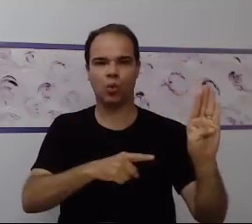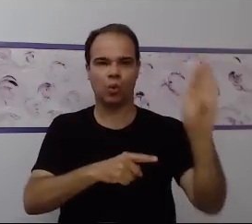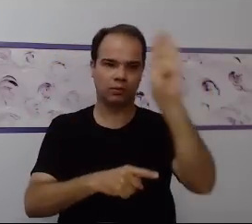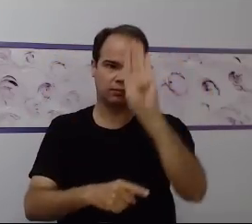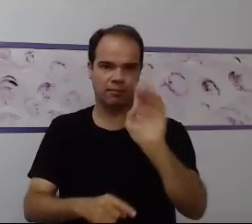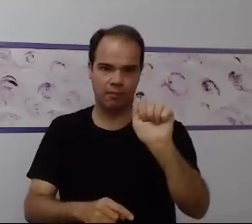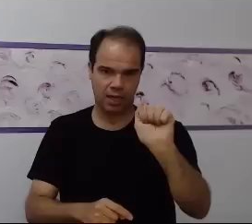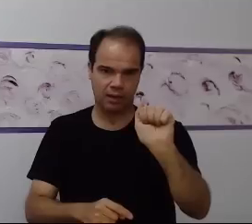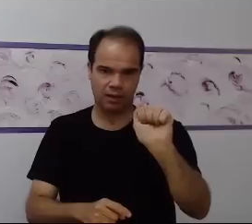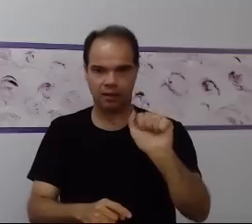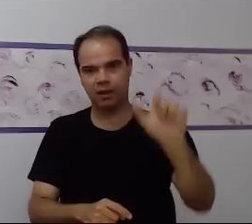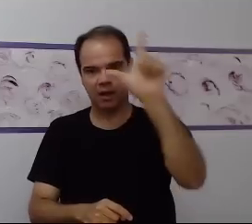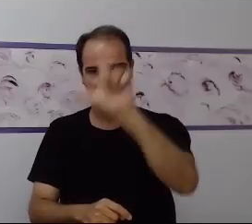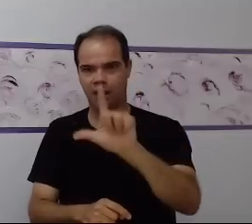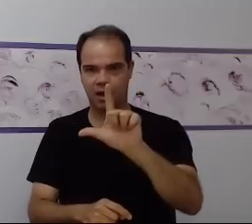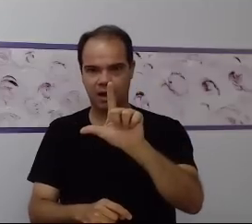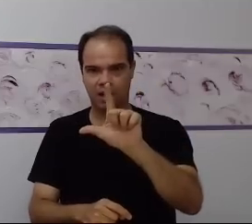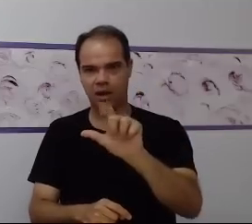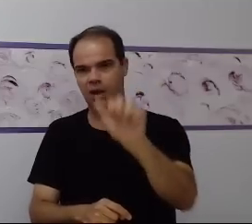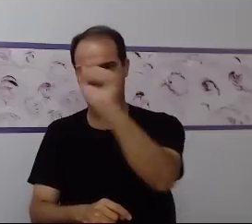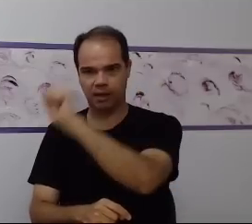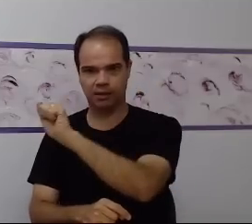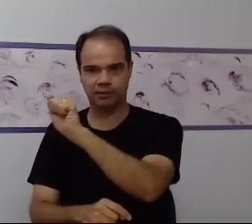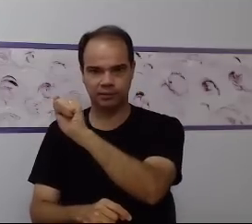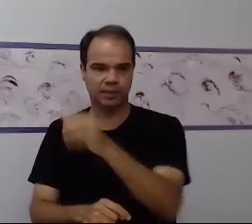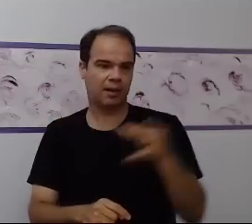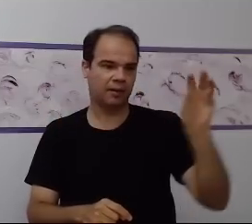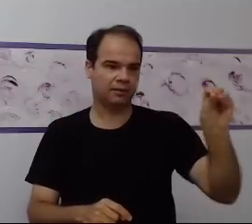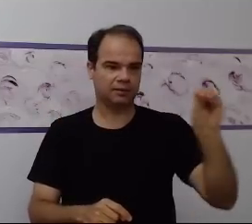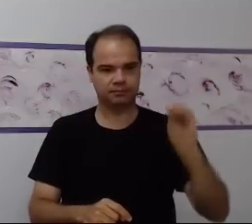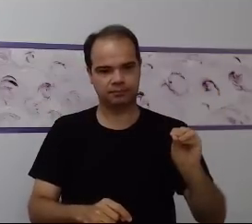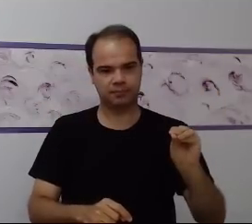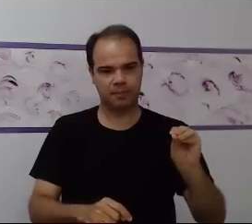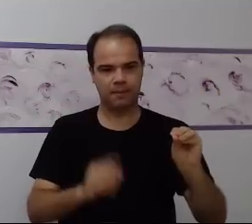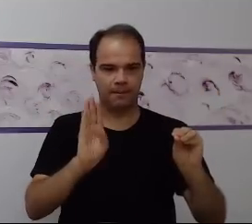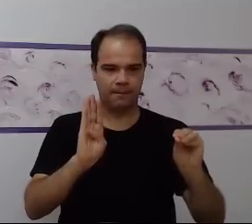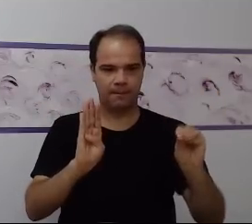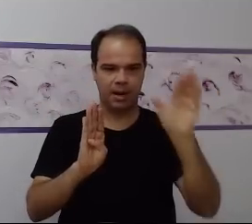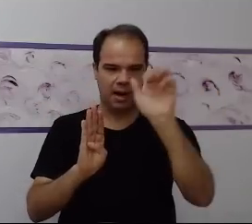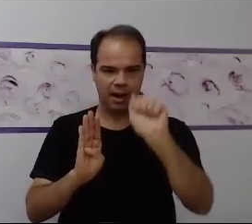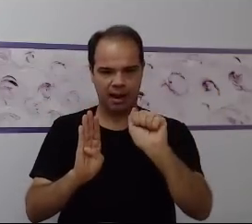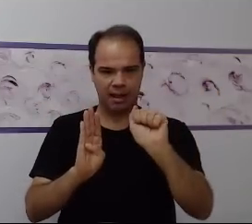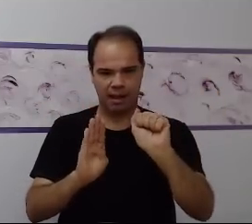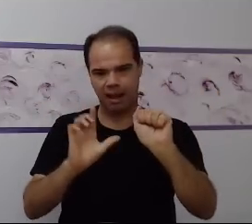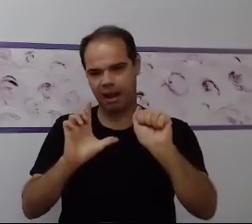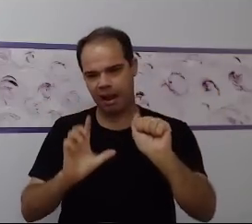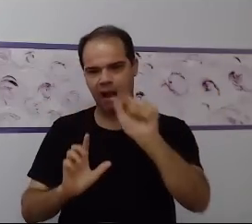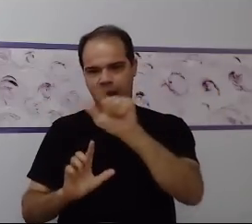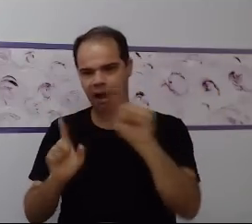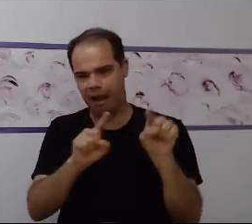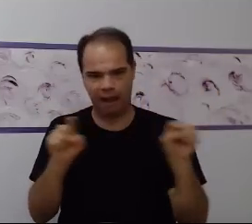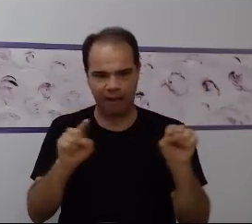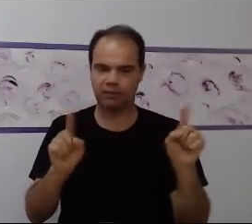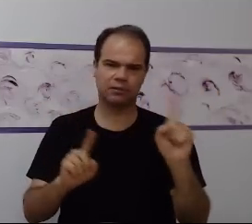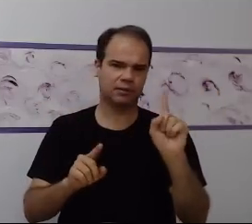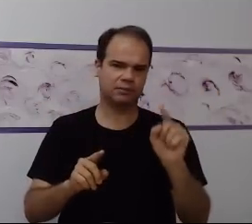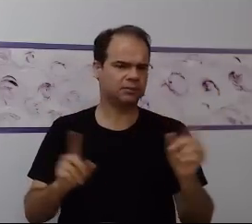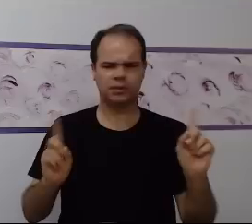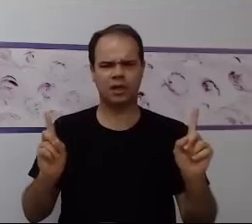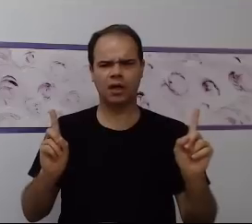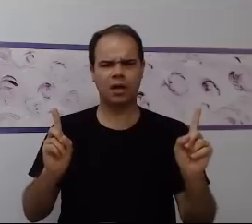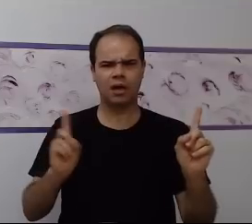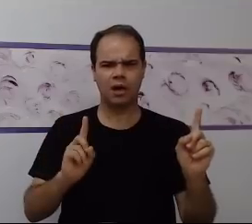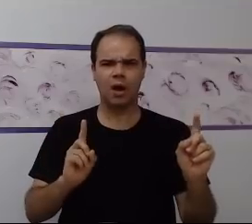segmentada, não há necessidade. Então, significa que essa aprendizagem ela não se atém à questão da fragmentação da